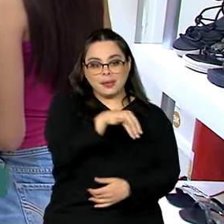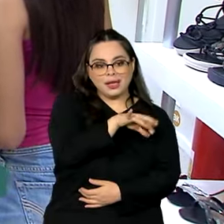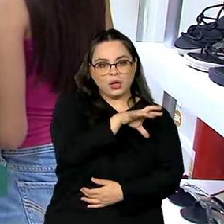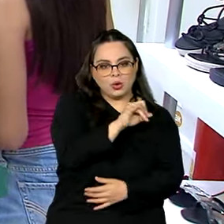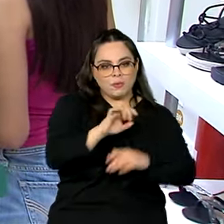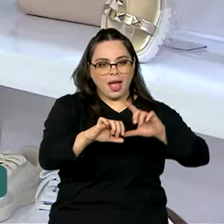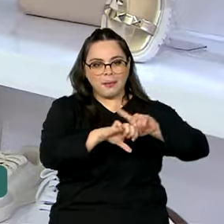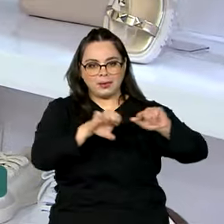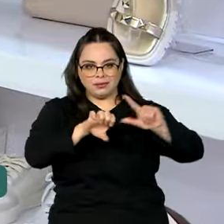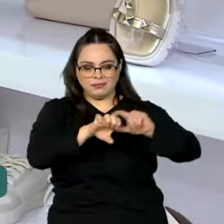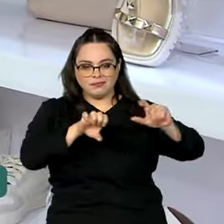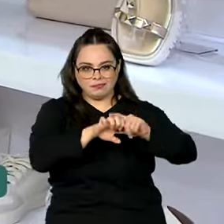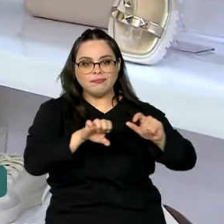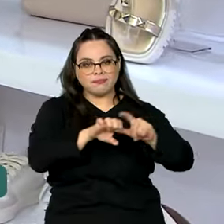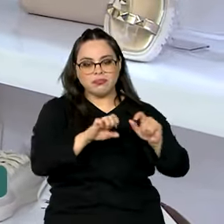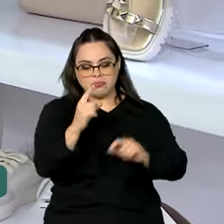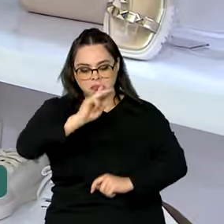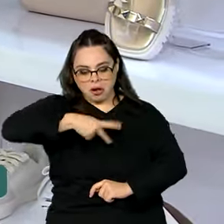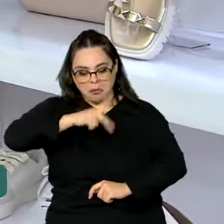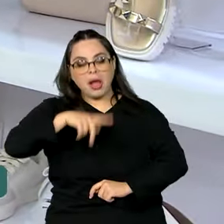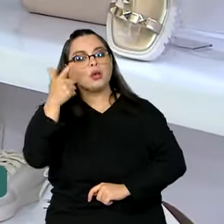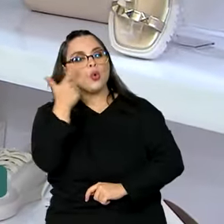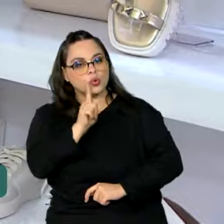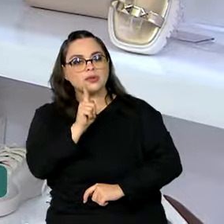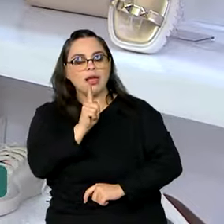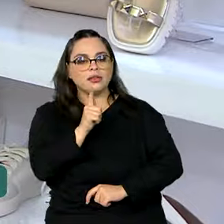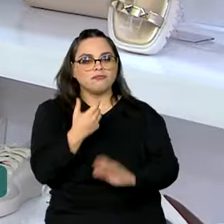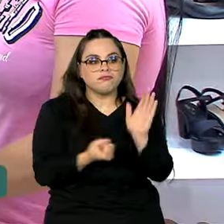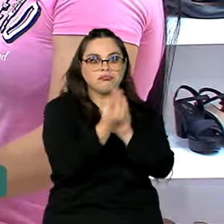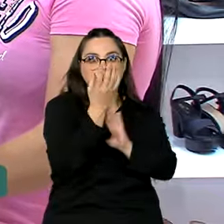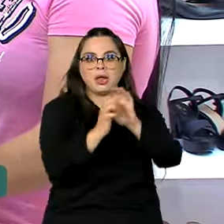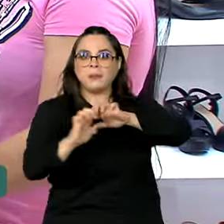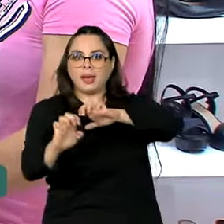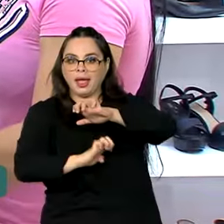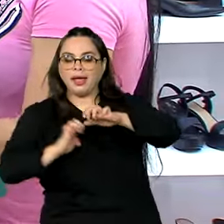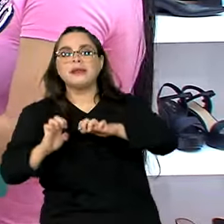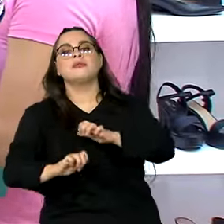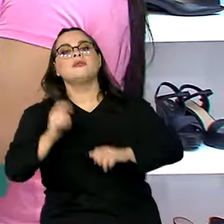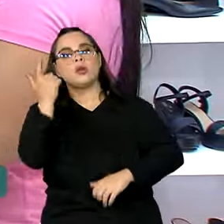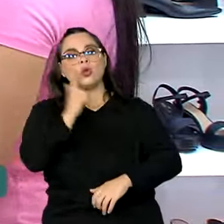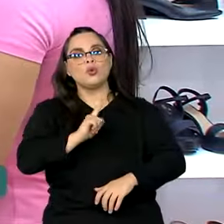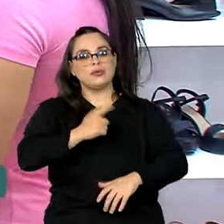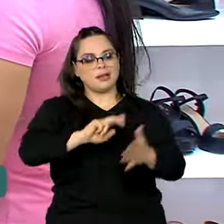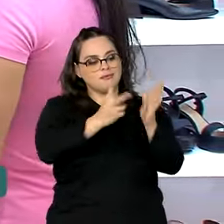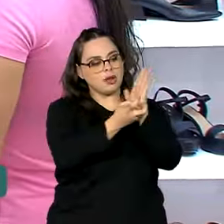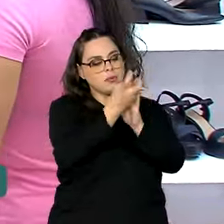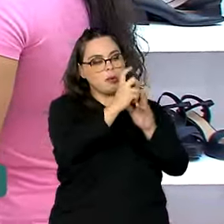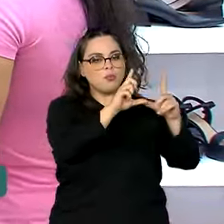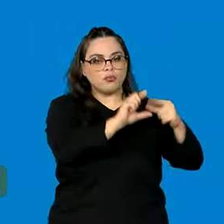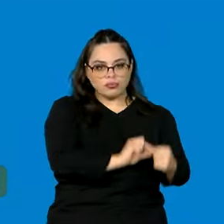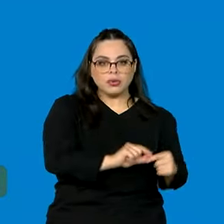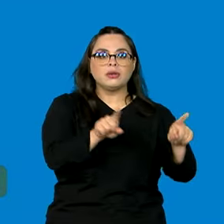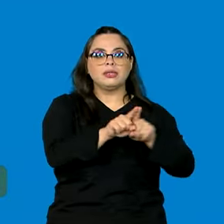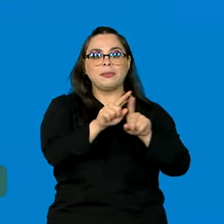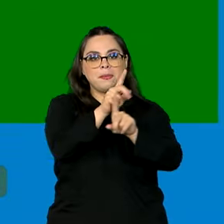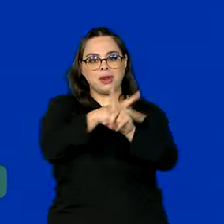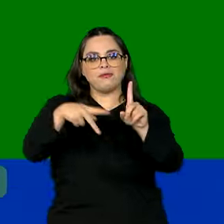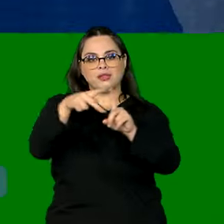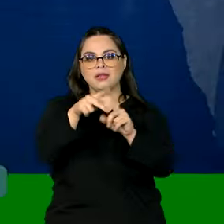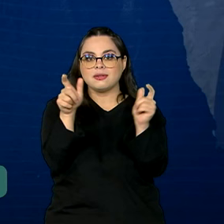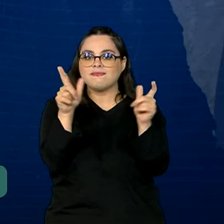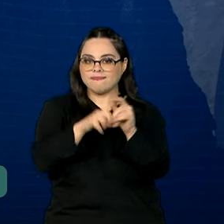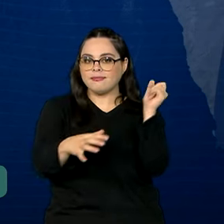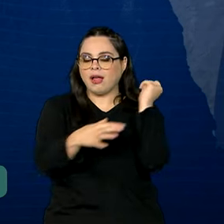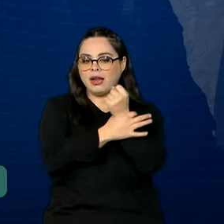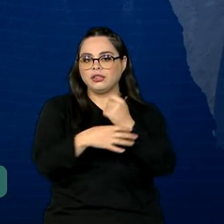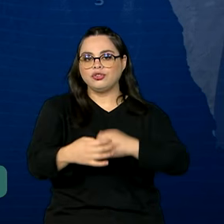facilidades na hora de abrir uma empresa, tributação reduzida e garantia de benefícios previdenciários. Segundo o IBGE,